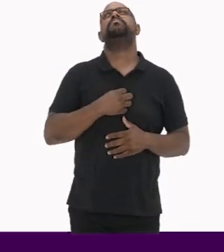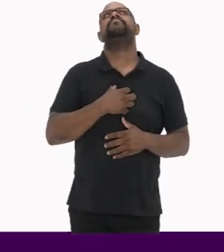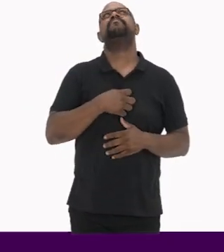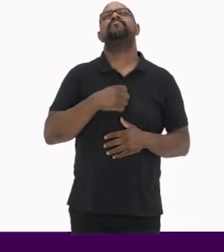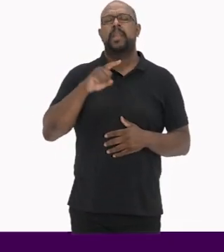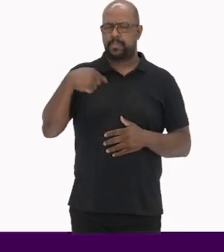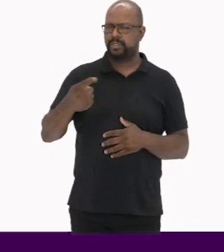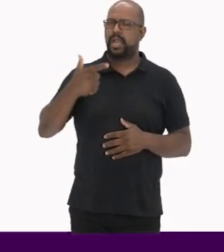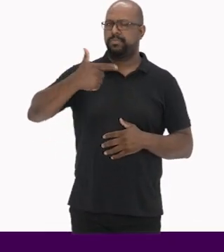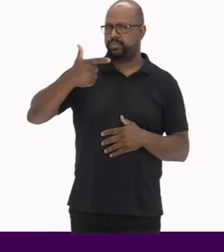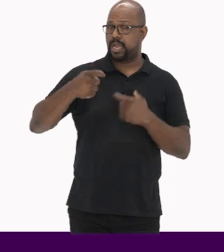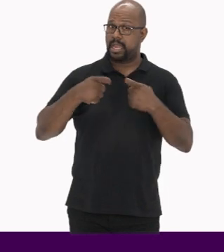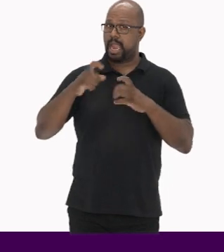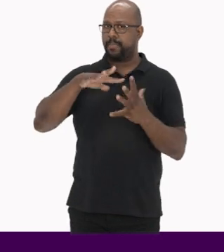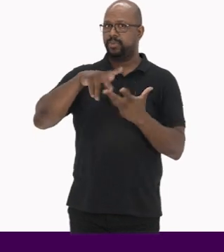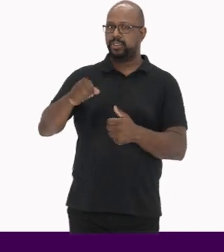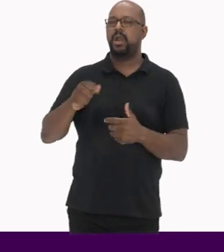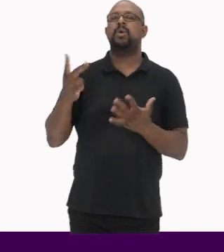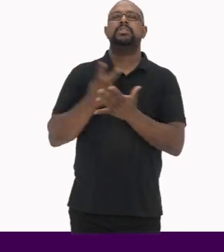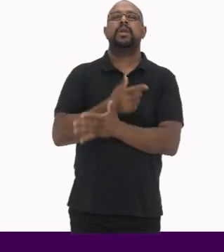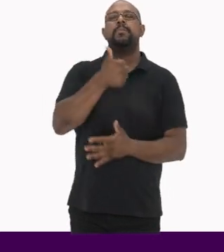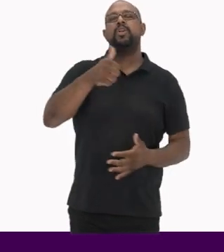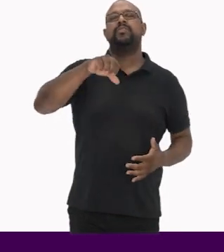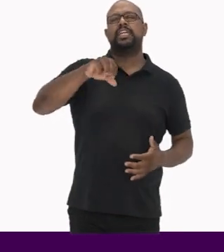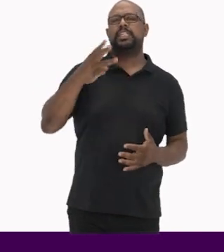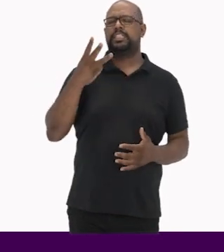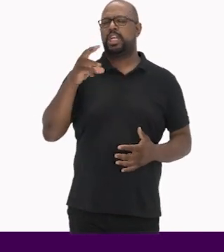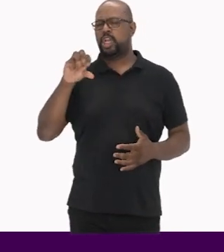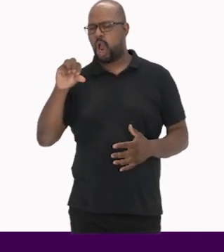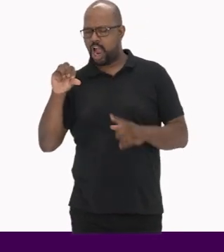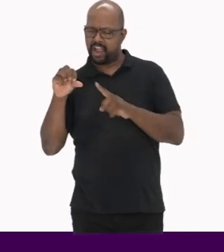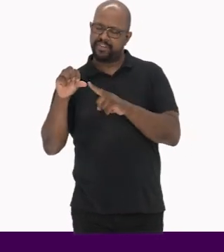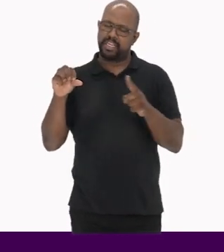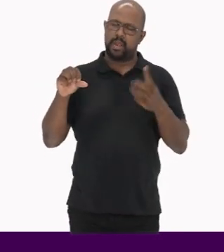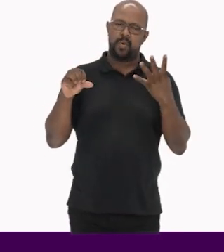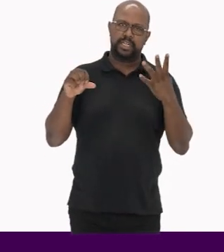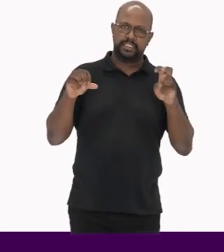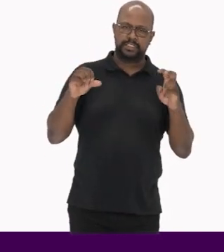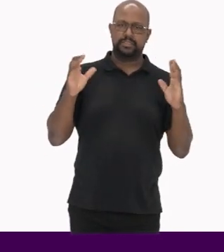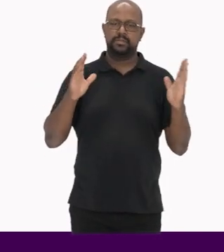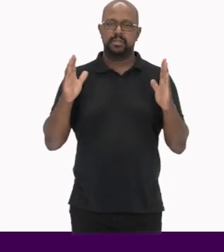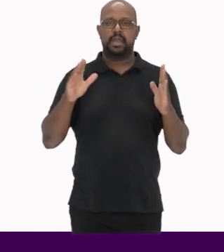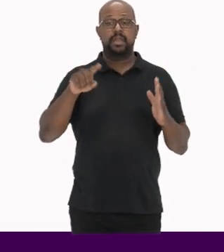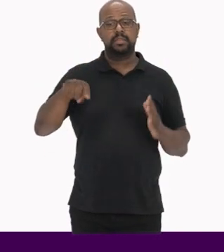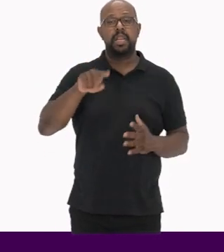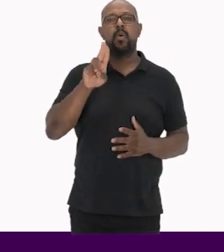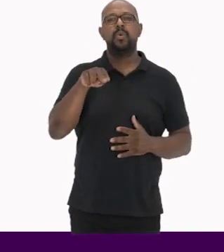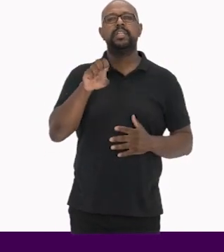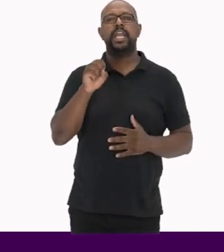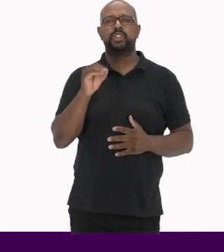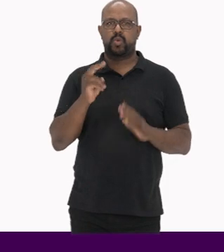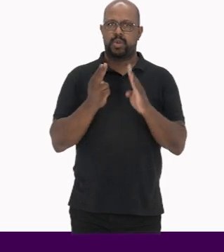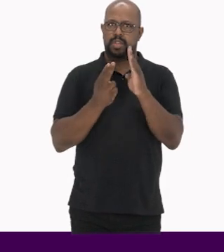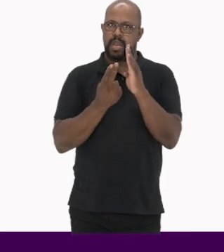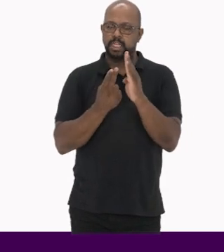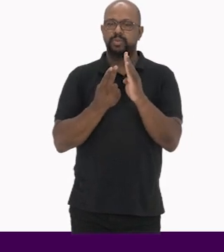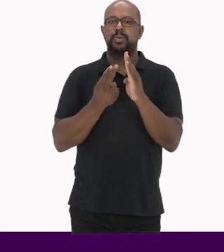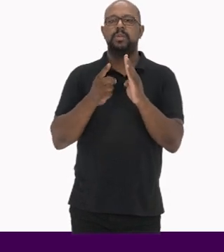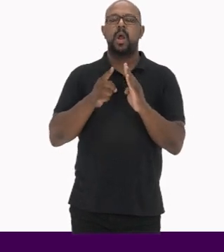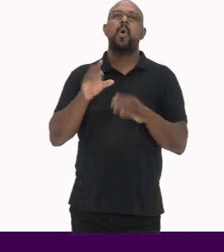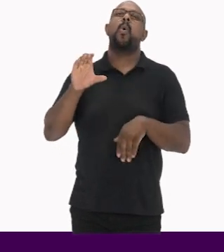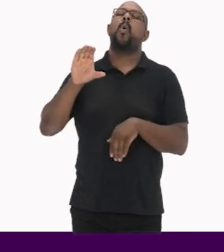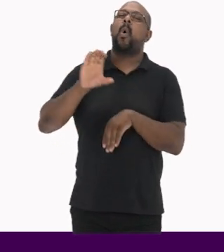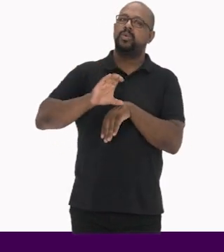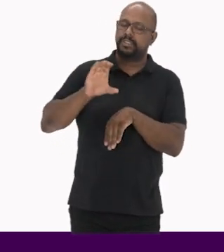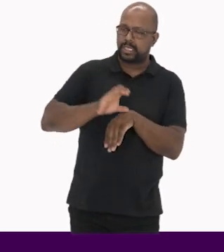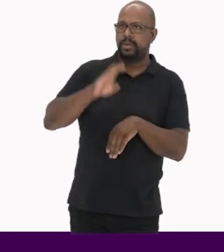após a Segunda Guerra Mundial Que aconteceu em 1939-45 No âmbito da Unesco, através do Conselho Internacional de